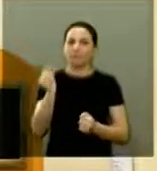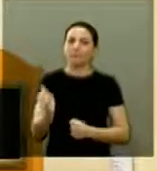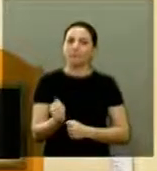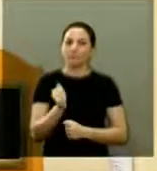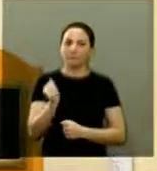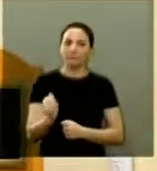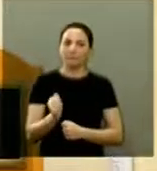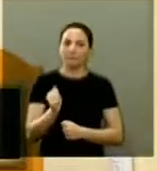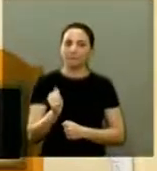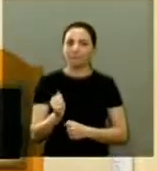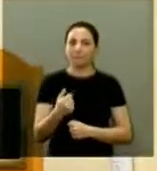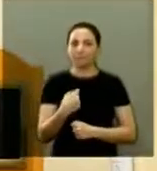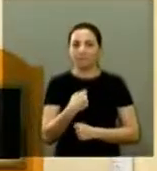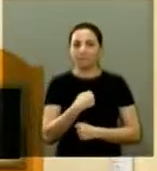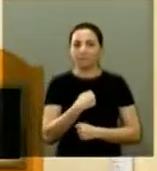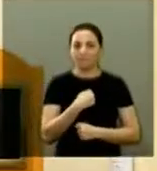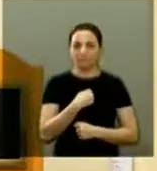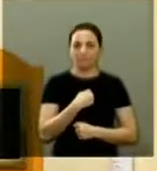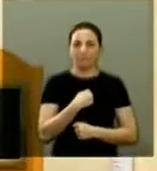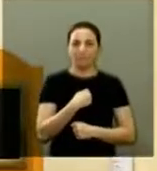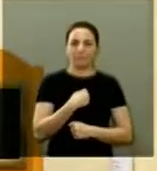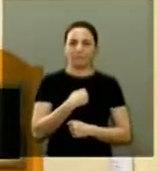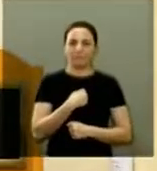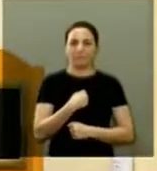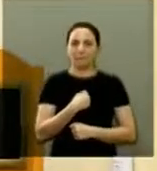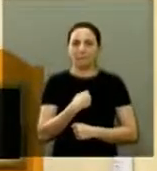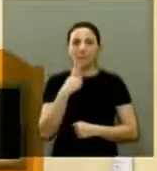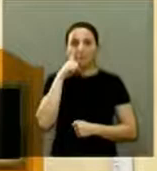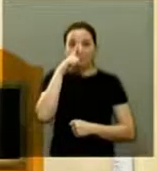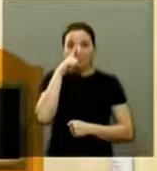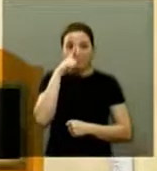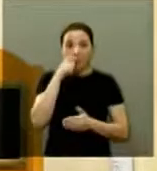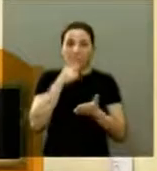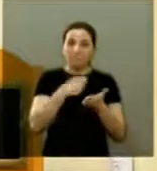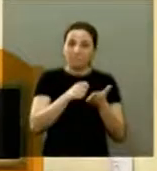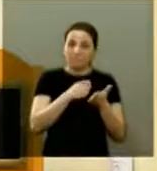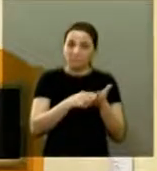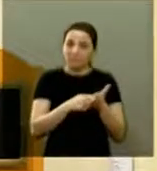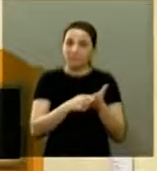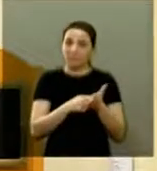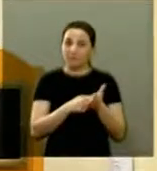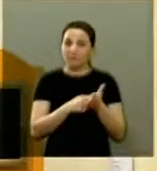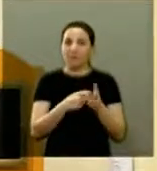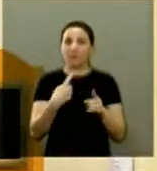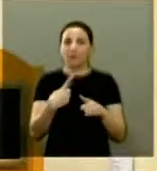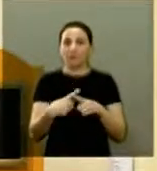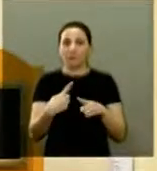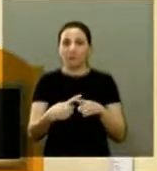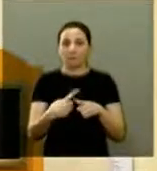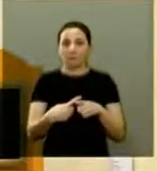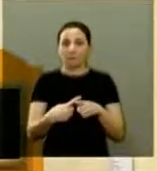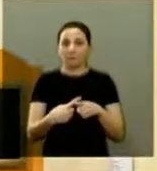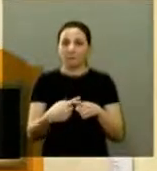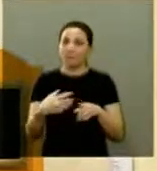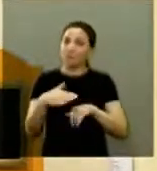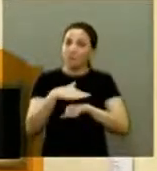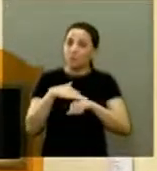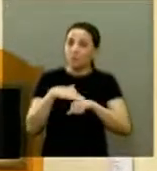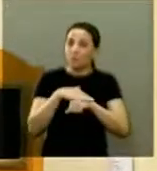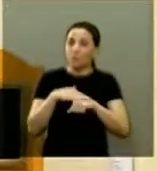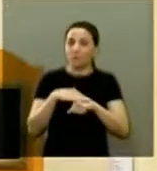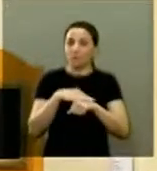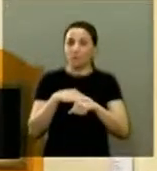Araraquara. Eu tomei o cuidado aqui de escrever para tentar não me perder na conversa.